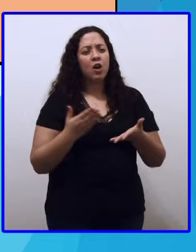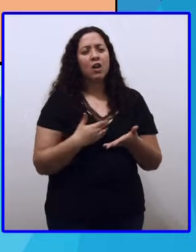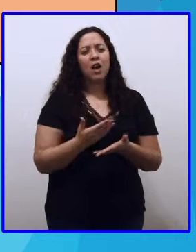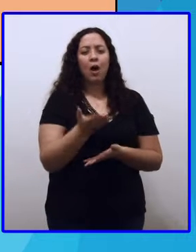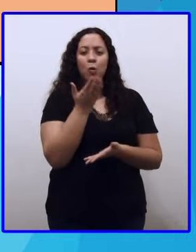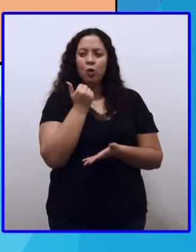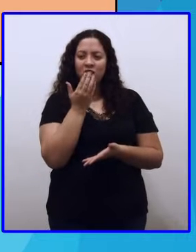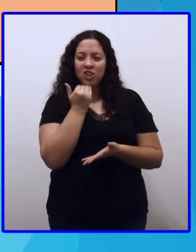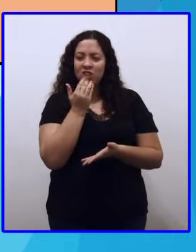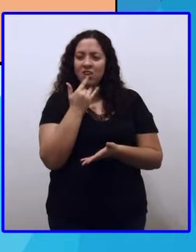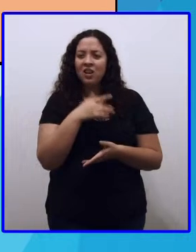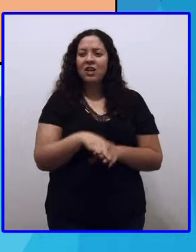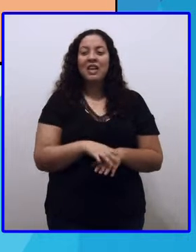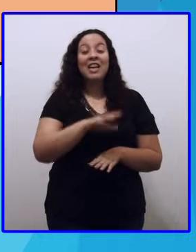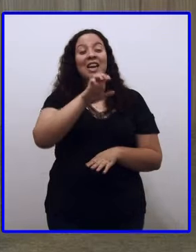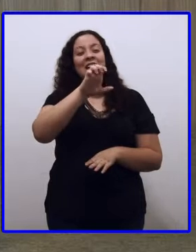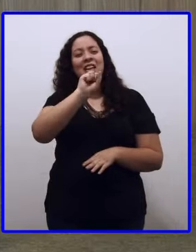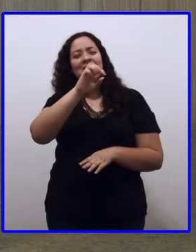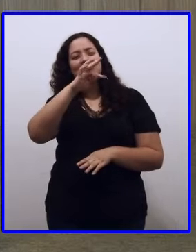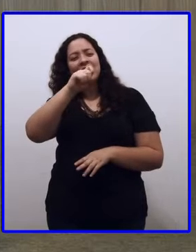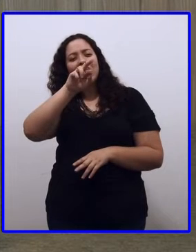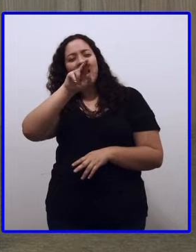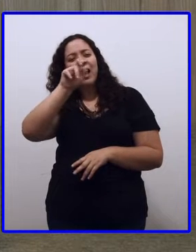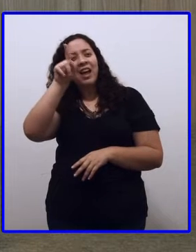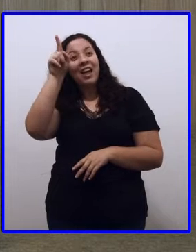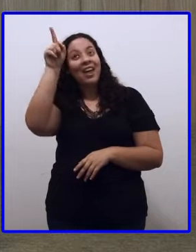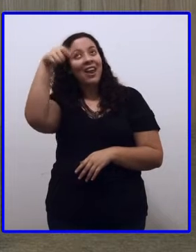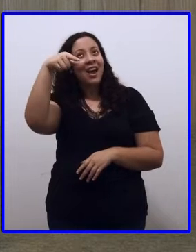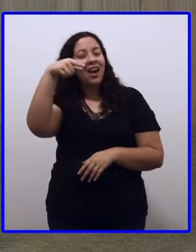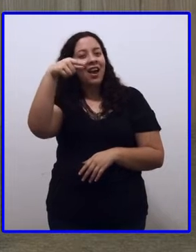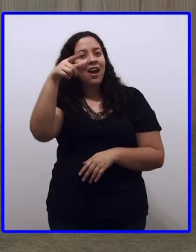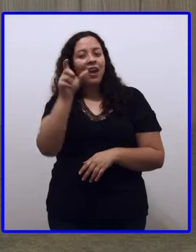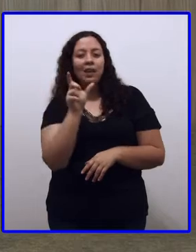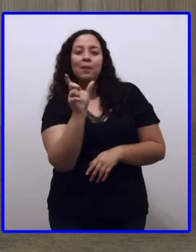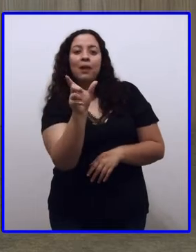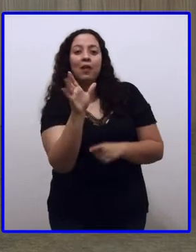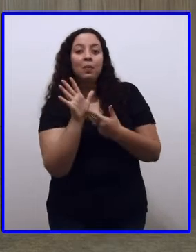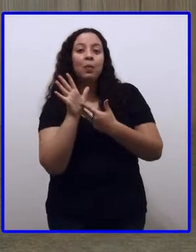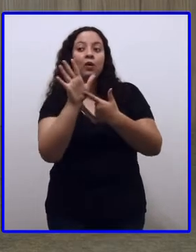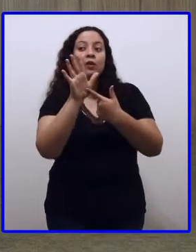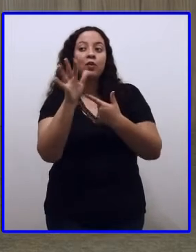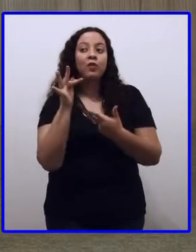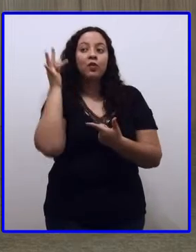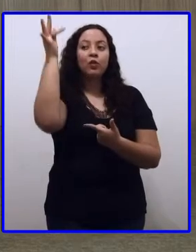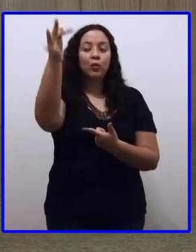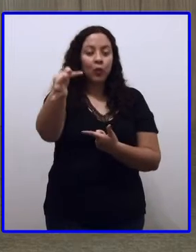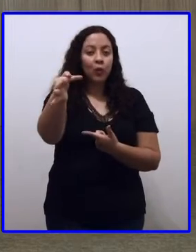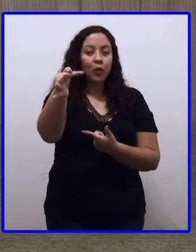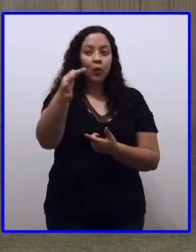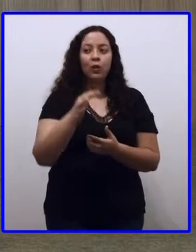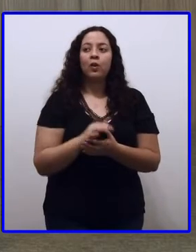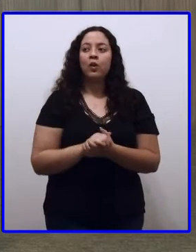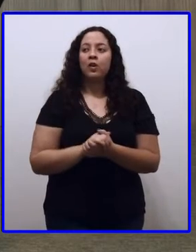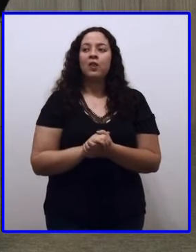qual será o tempo? Estará. Estará é no futuro. Muito bem. Futuro. E a pessoa? A pessoa é o